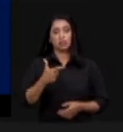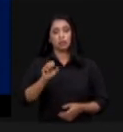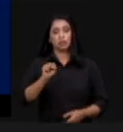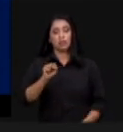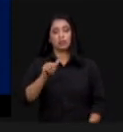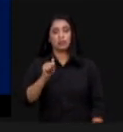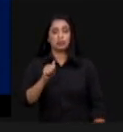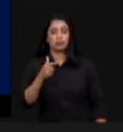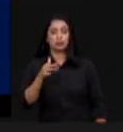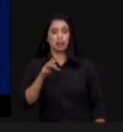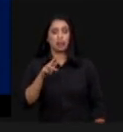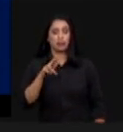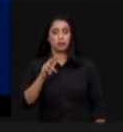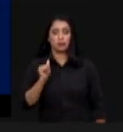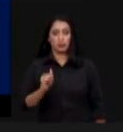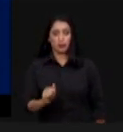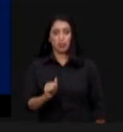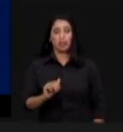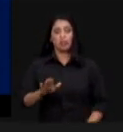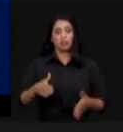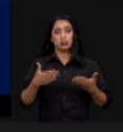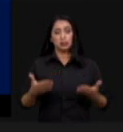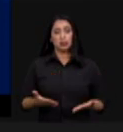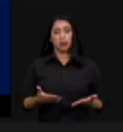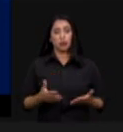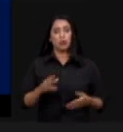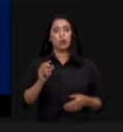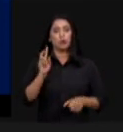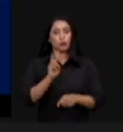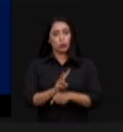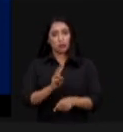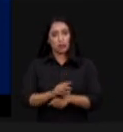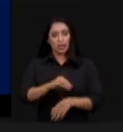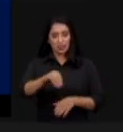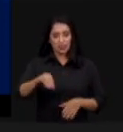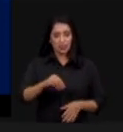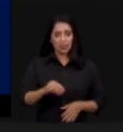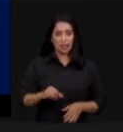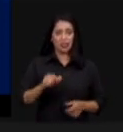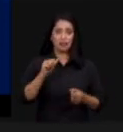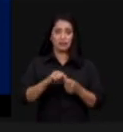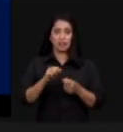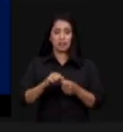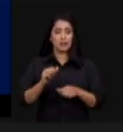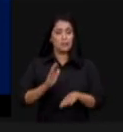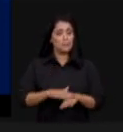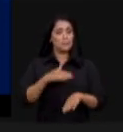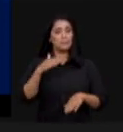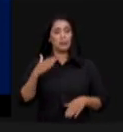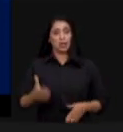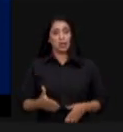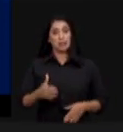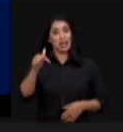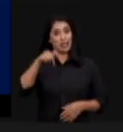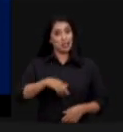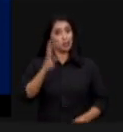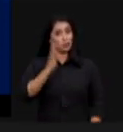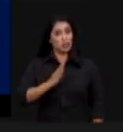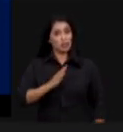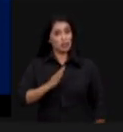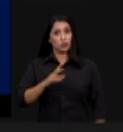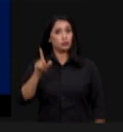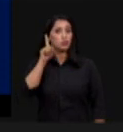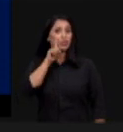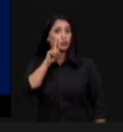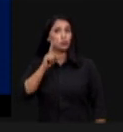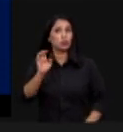Portanto, o nosso produtor está acostumado a poupar terra, poupar meio ambiente, fazer mais com menos, no Brasil, não é nos Estados Unidos, não é